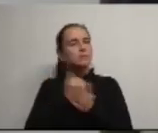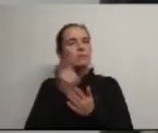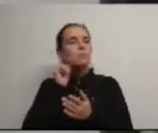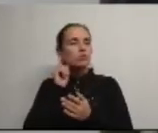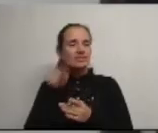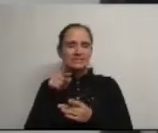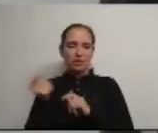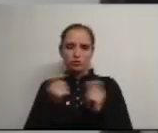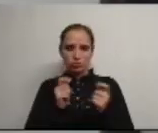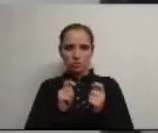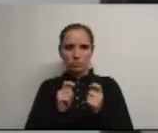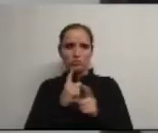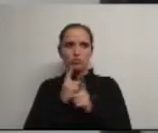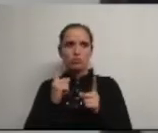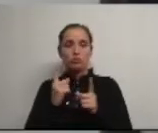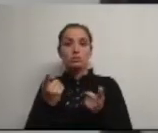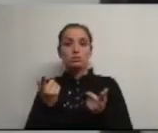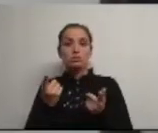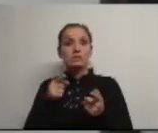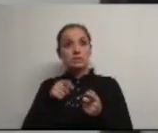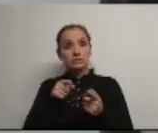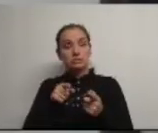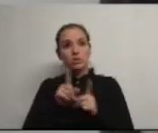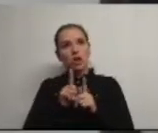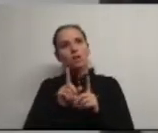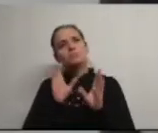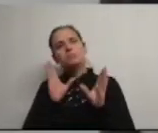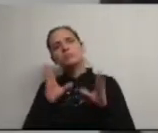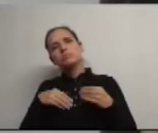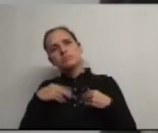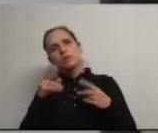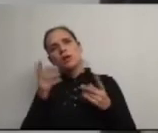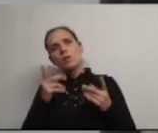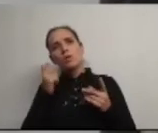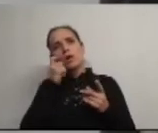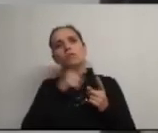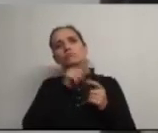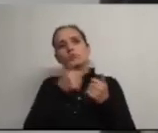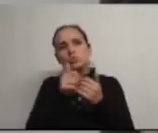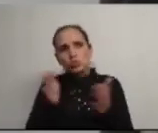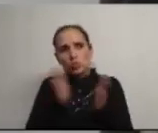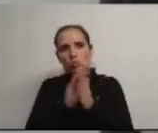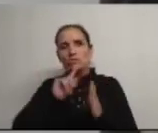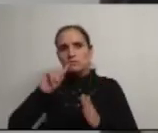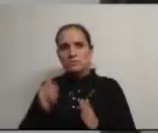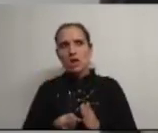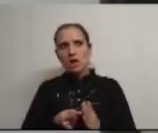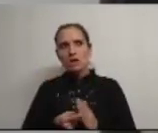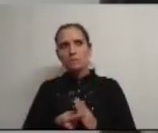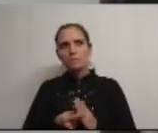este tipo de discussão pois com ela e com a humildade tanto das oposições como do Executivo Municipal de Águeda